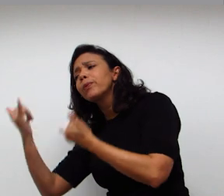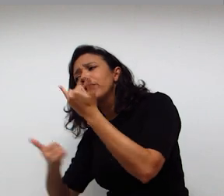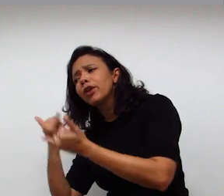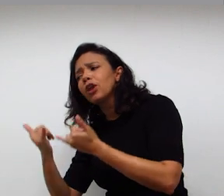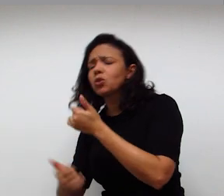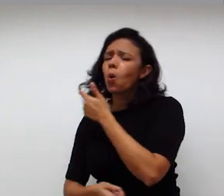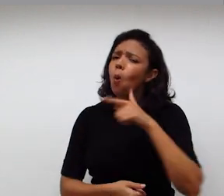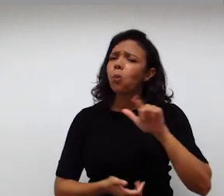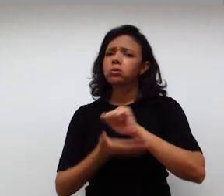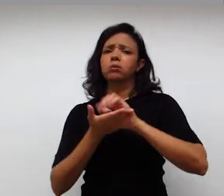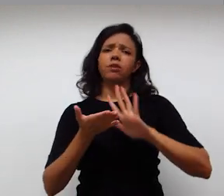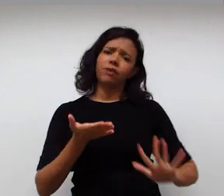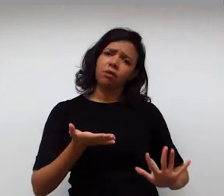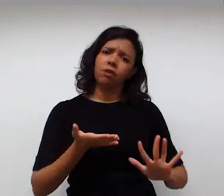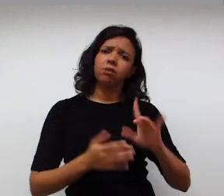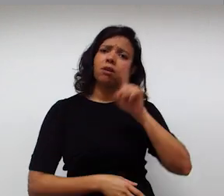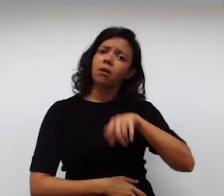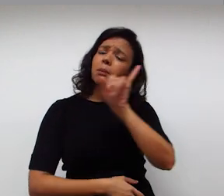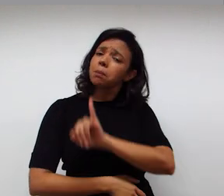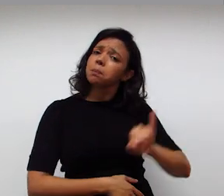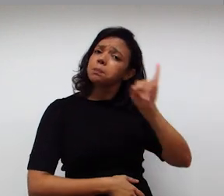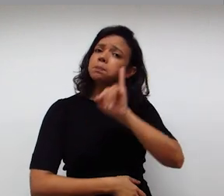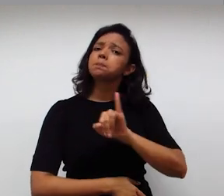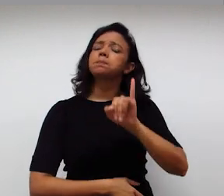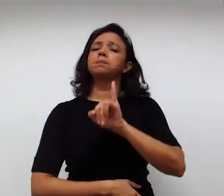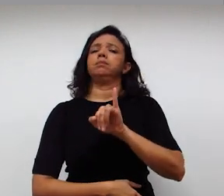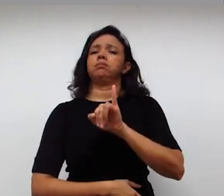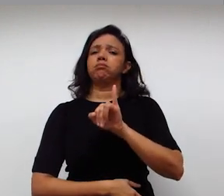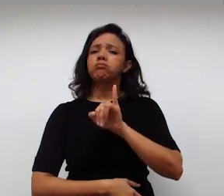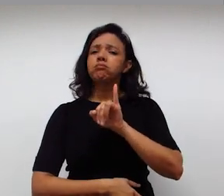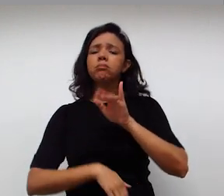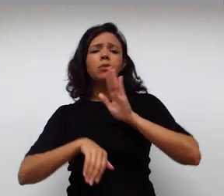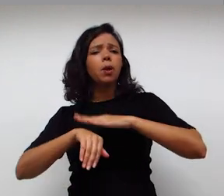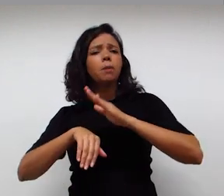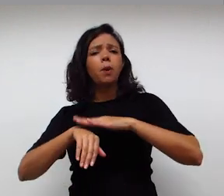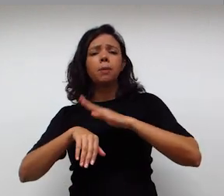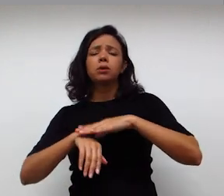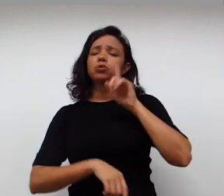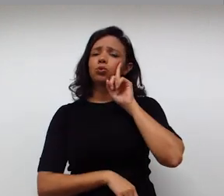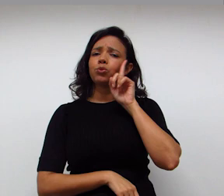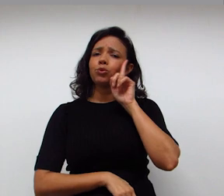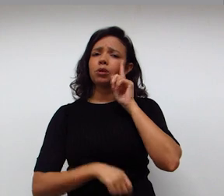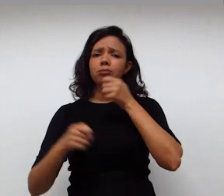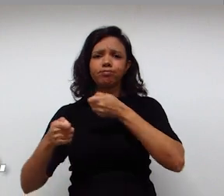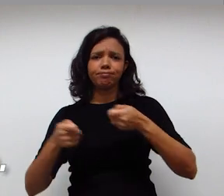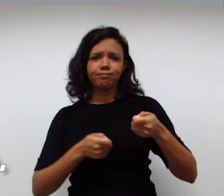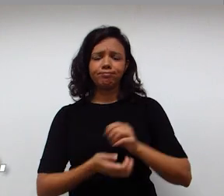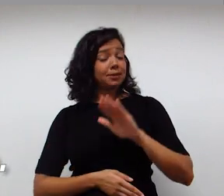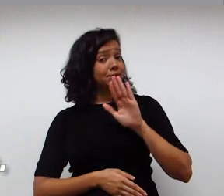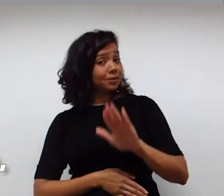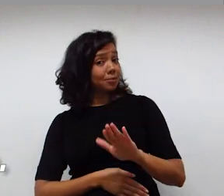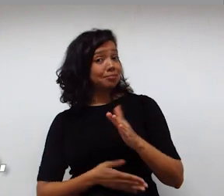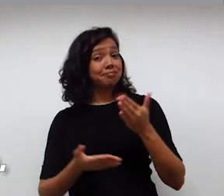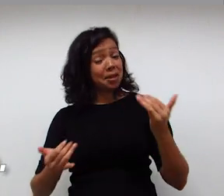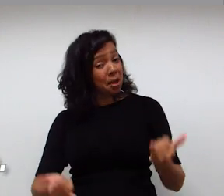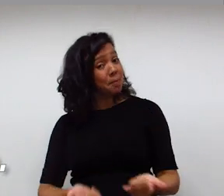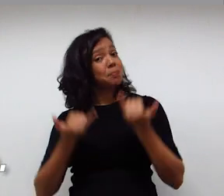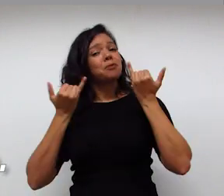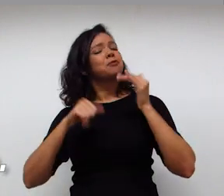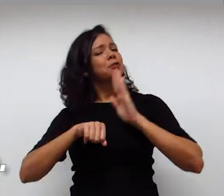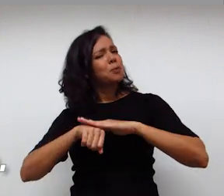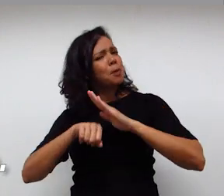brinquedo, seja a escolha de outra atividade. É importante que haja também esses momentos na rotina. Então, minha gente,